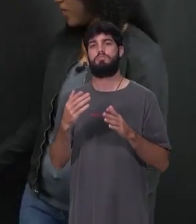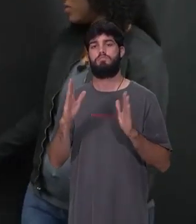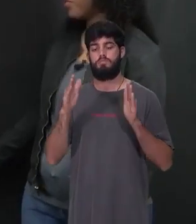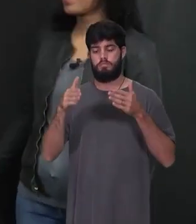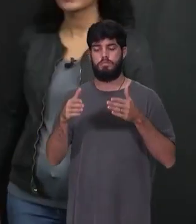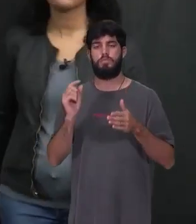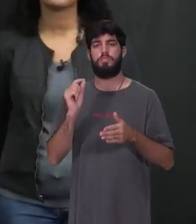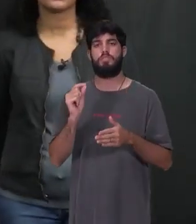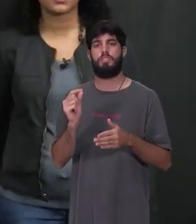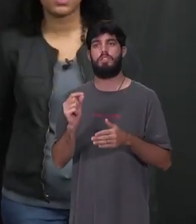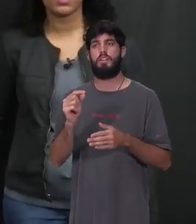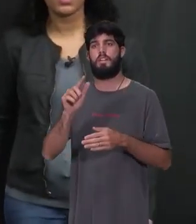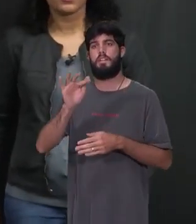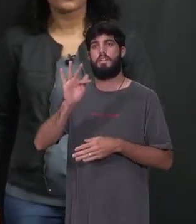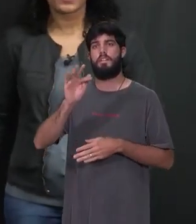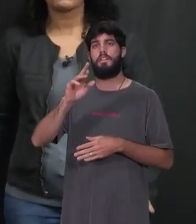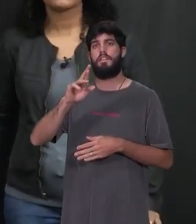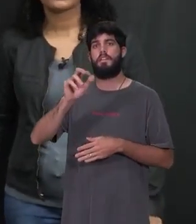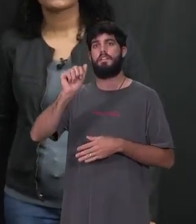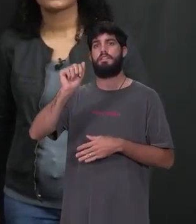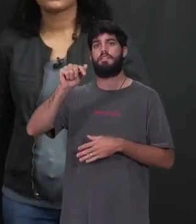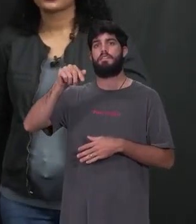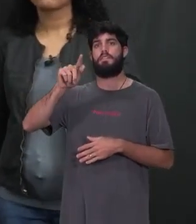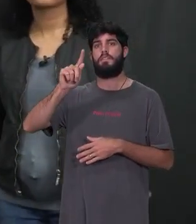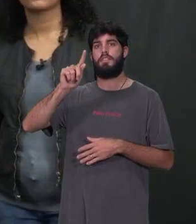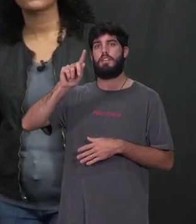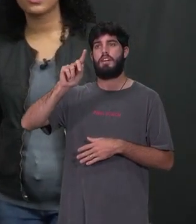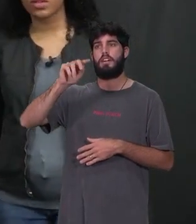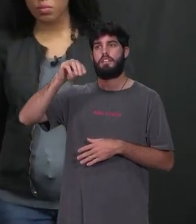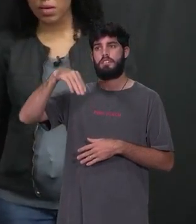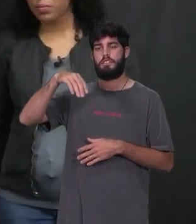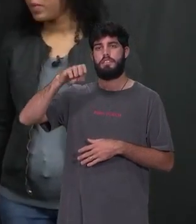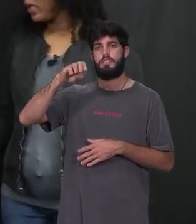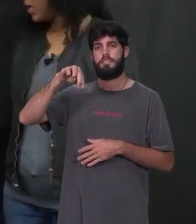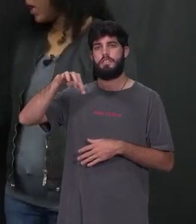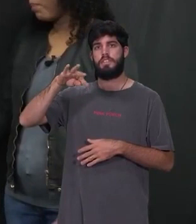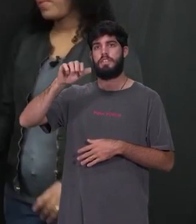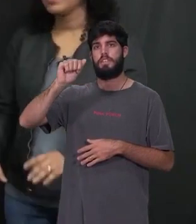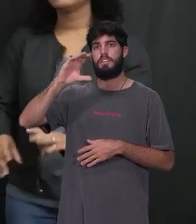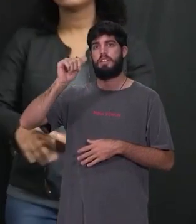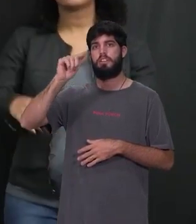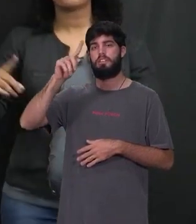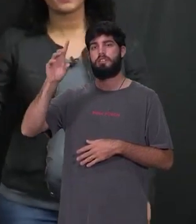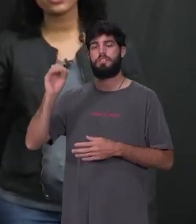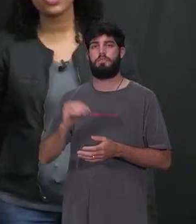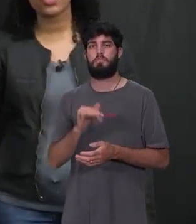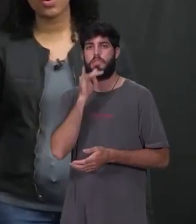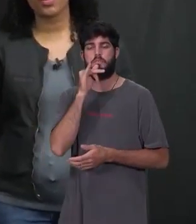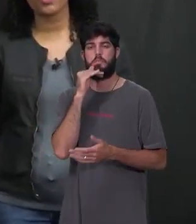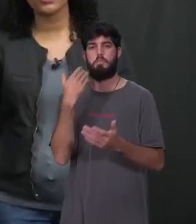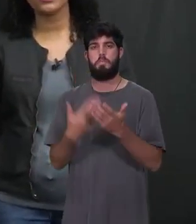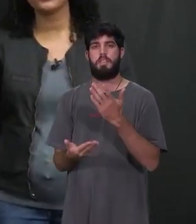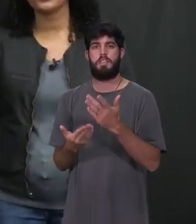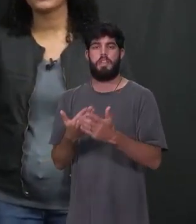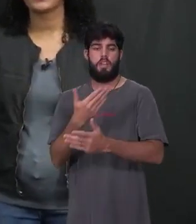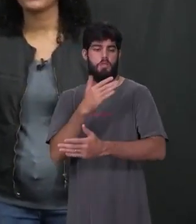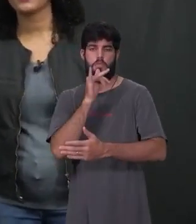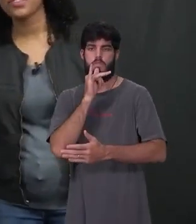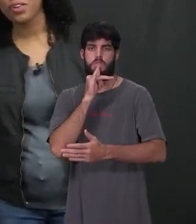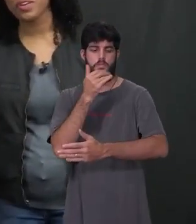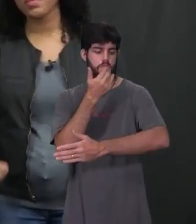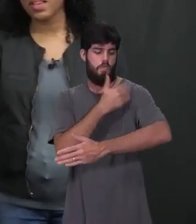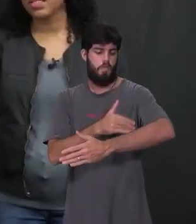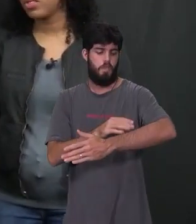assexuada falando de fragmentação. Fragmentação, acho que é o sonho do ser humano, que é perder uma parte do corpo e